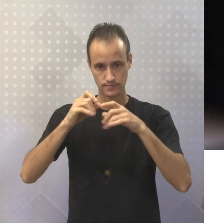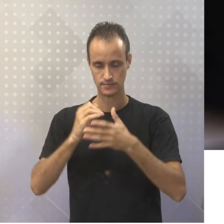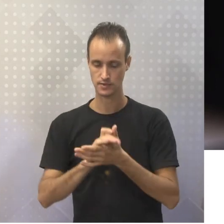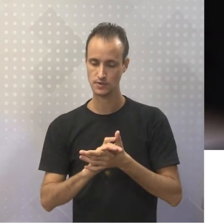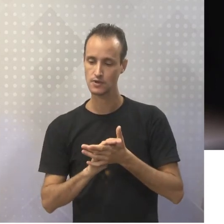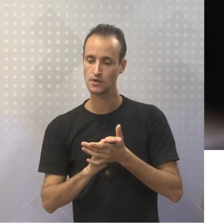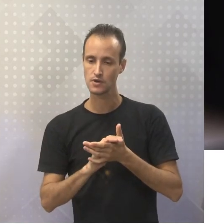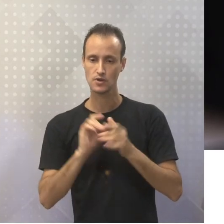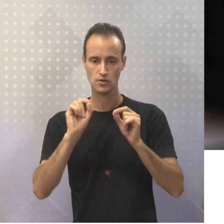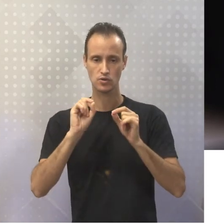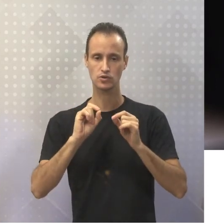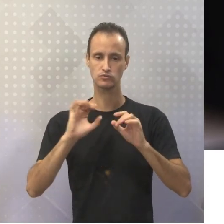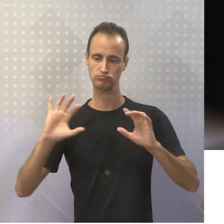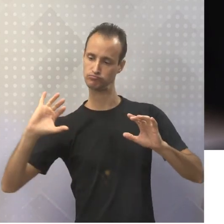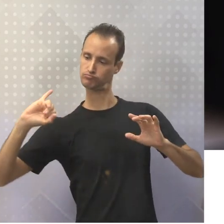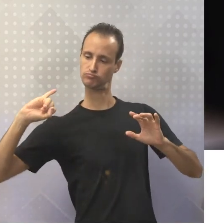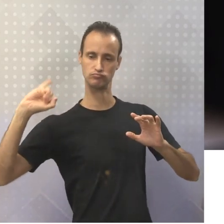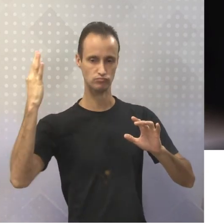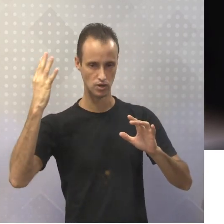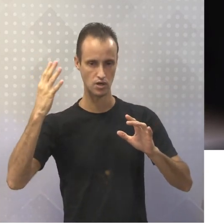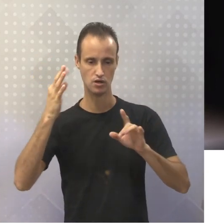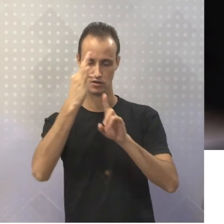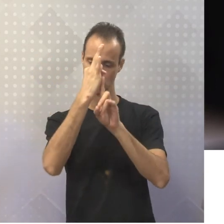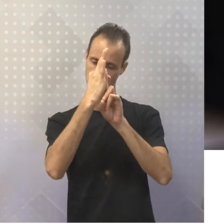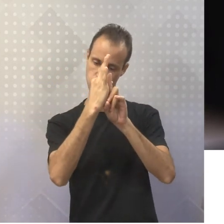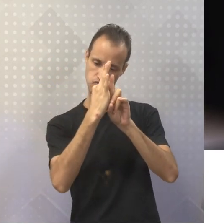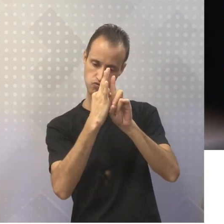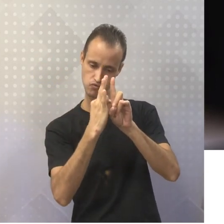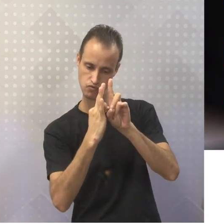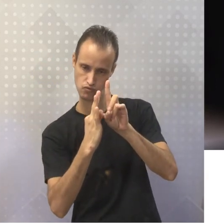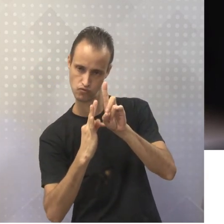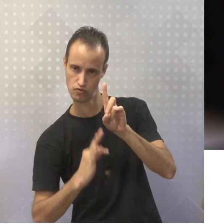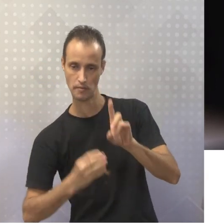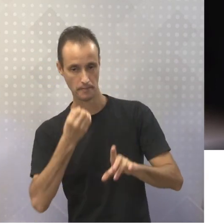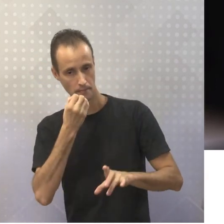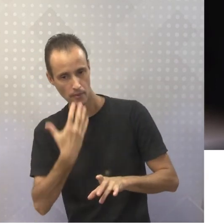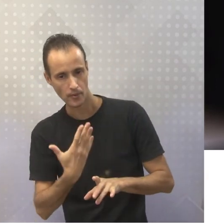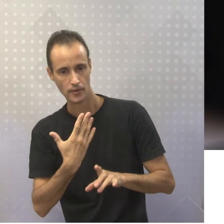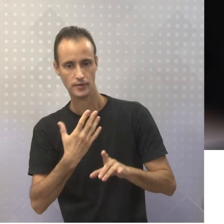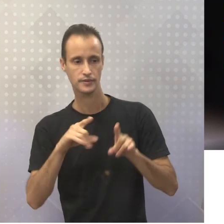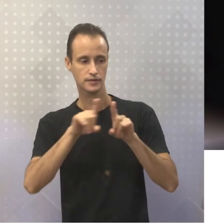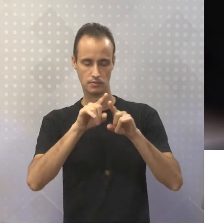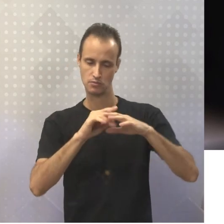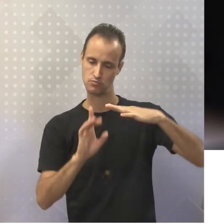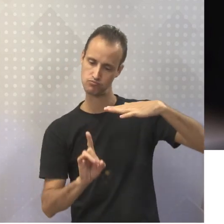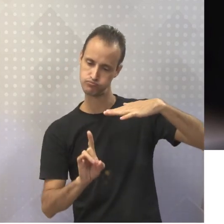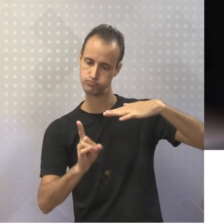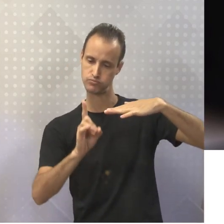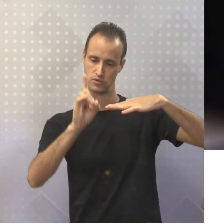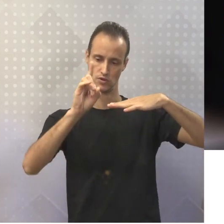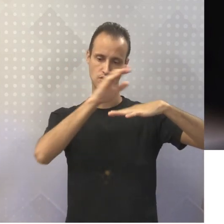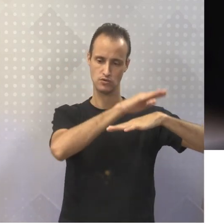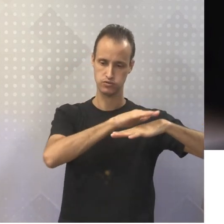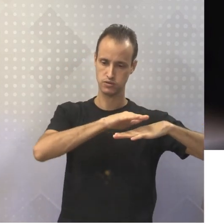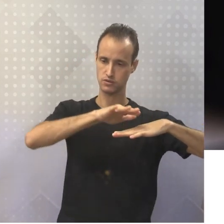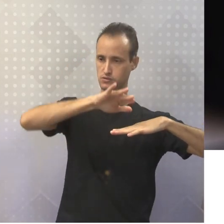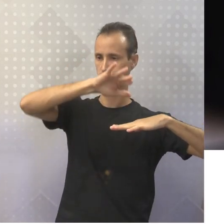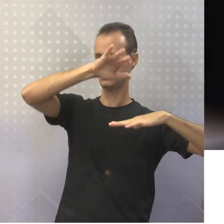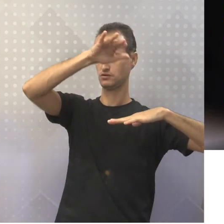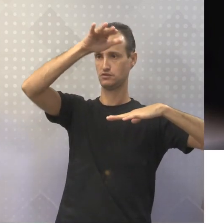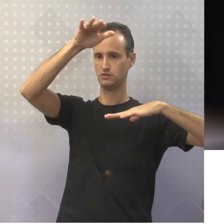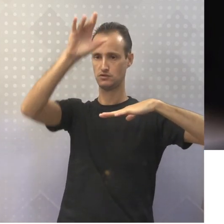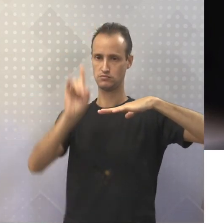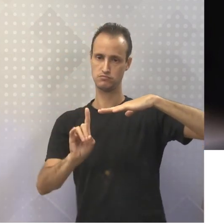pelas estações bem definidas, temperaturas baixas e altitudes que chegam a 860